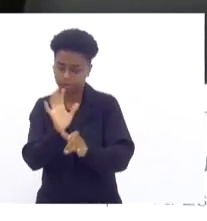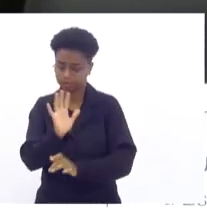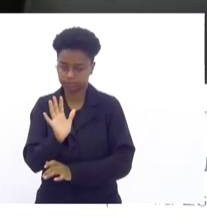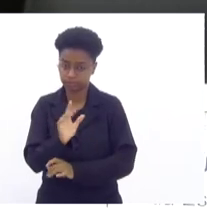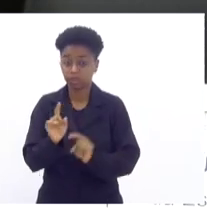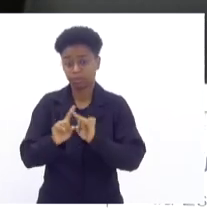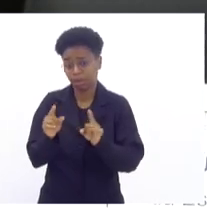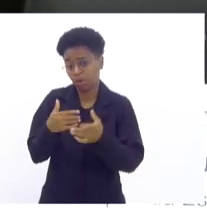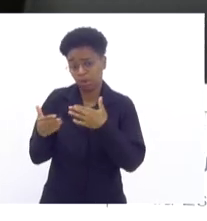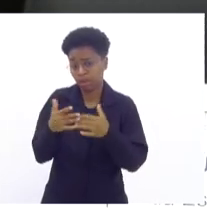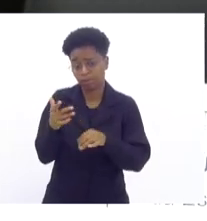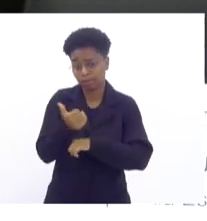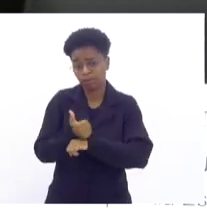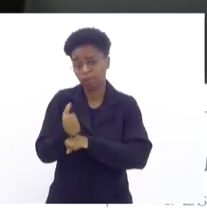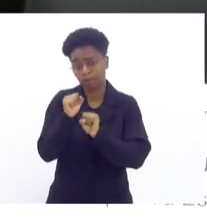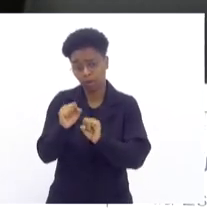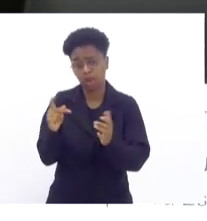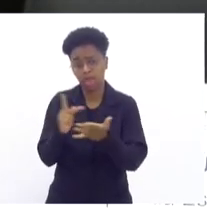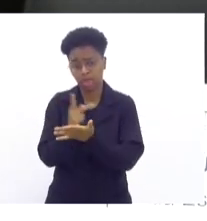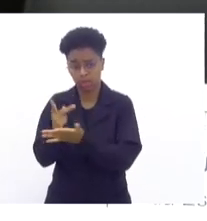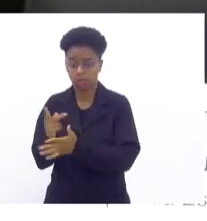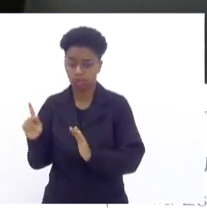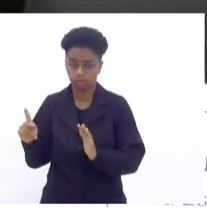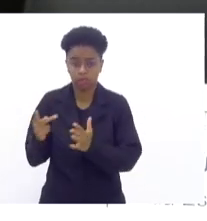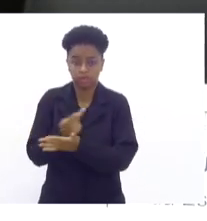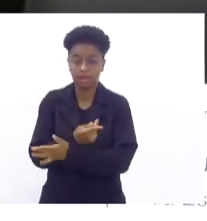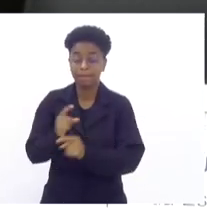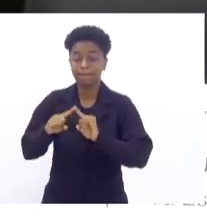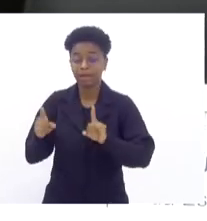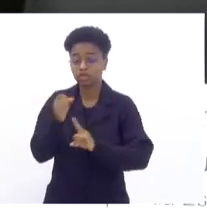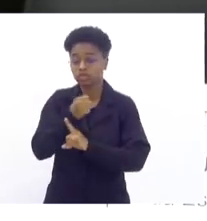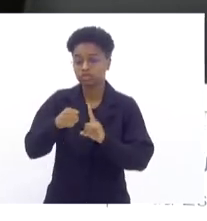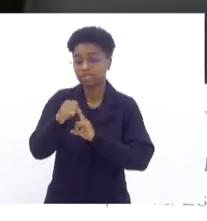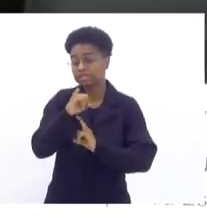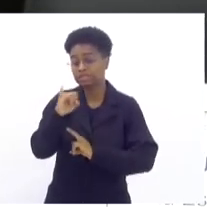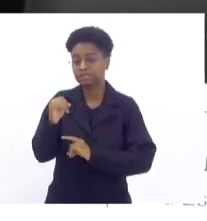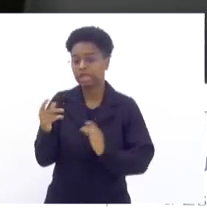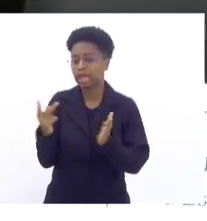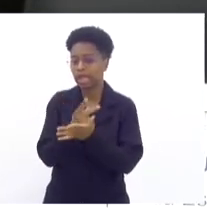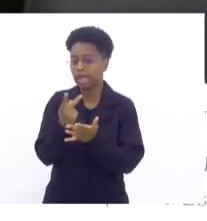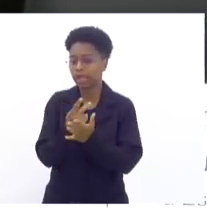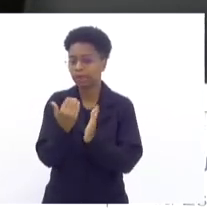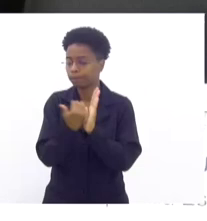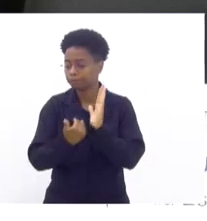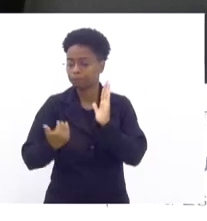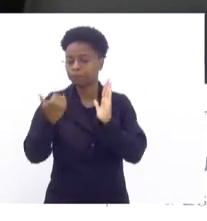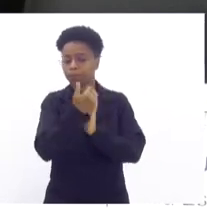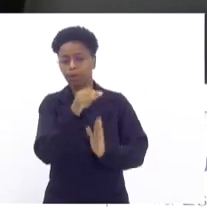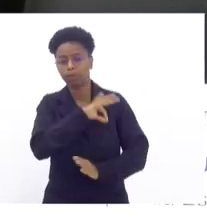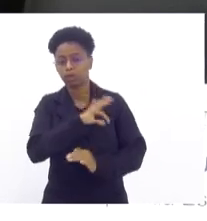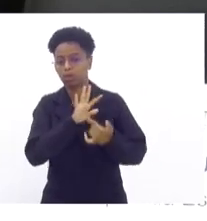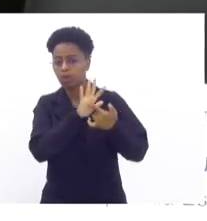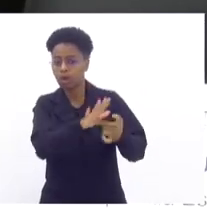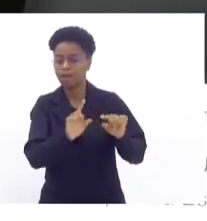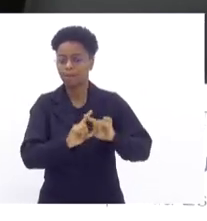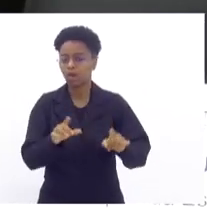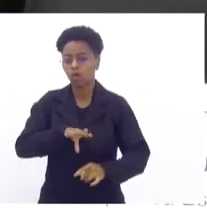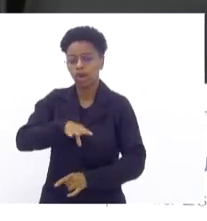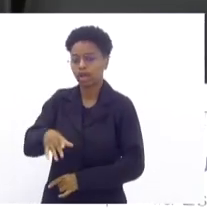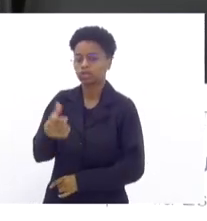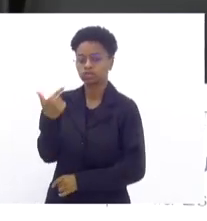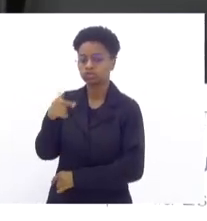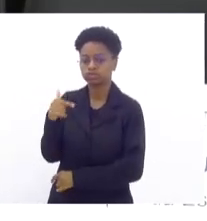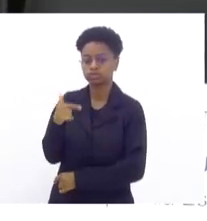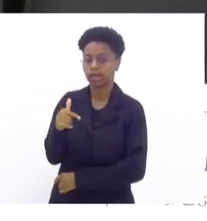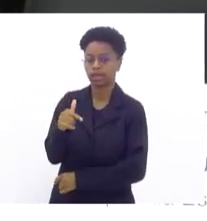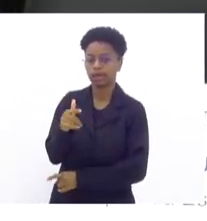profissão pode acontecer o erro, mas a sociedade quando o erro ela bota o erro lá em cima do policial, mas não tem coragem de filmar a boca de fumo.